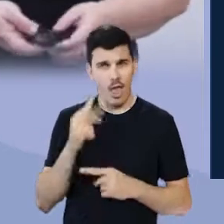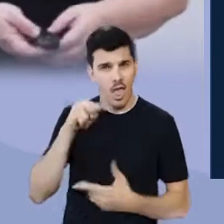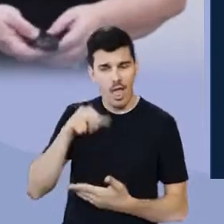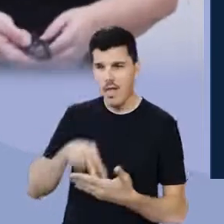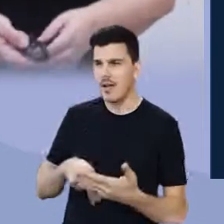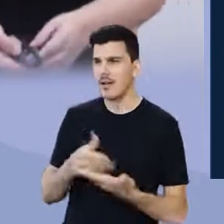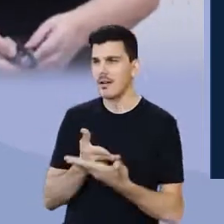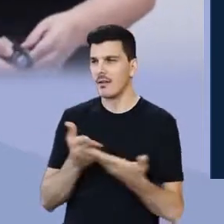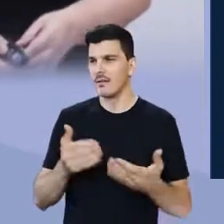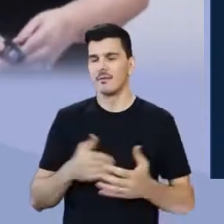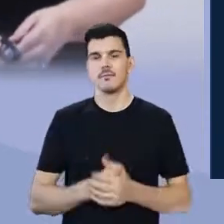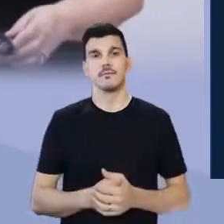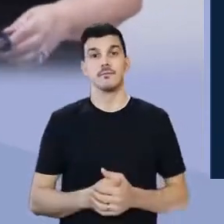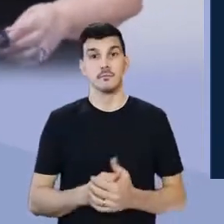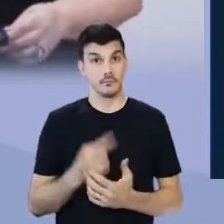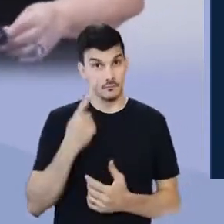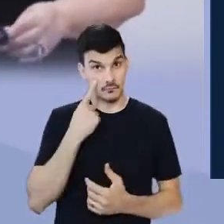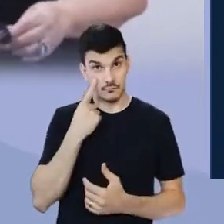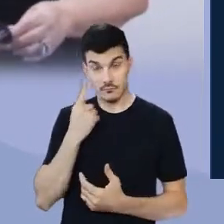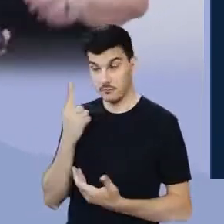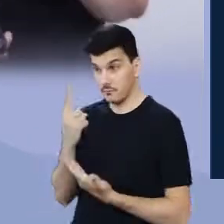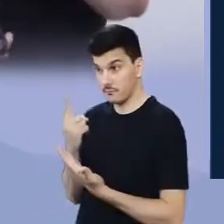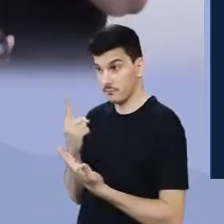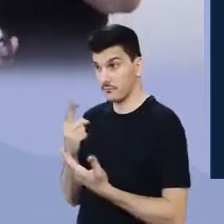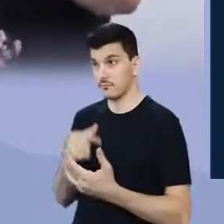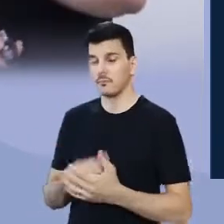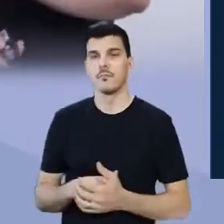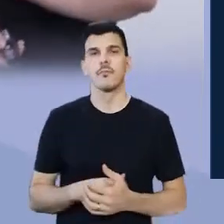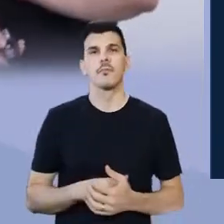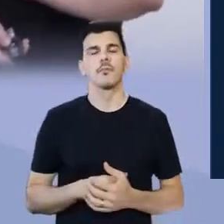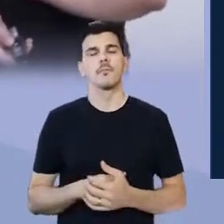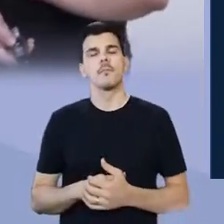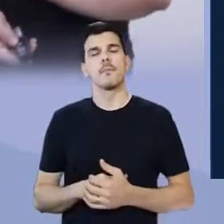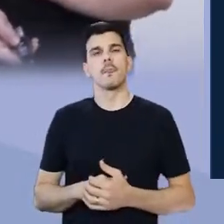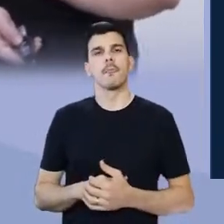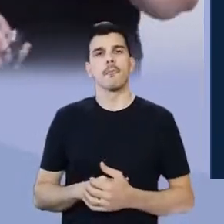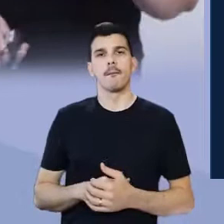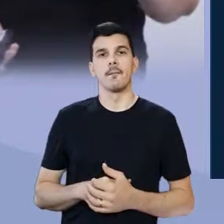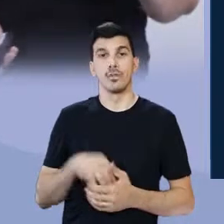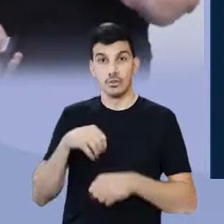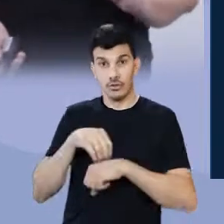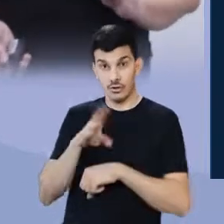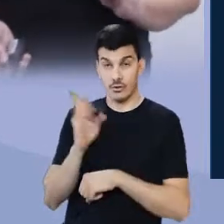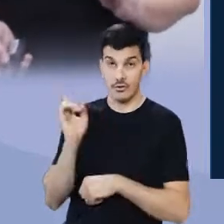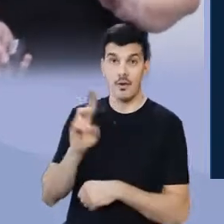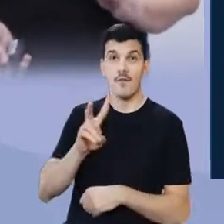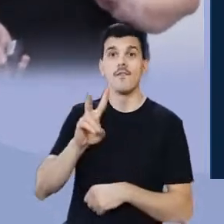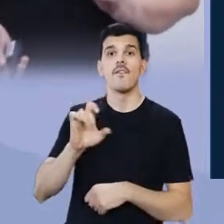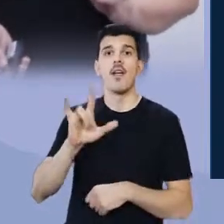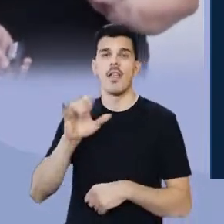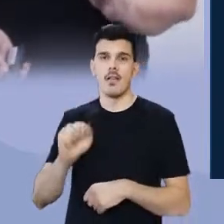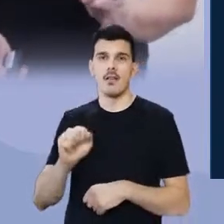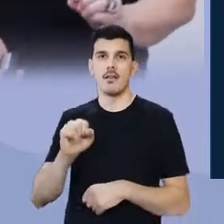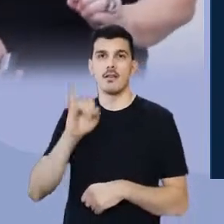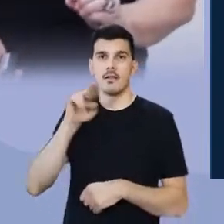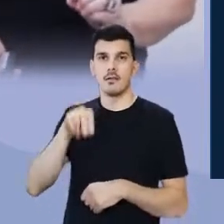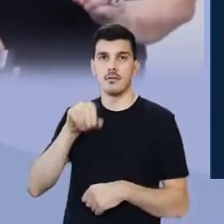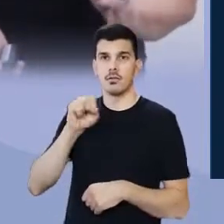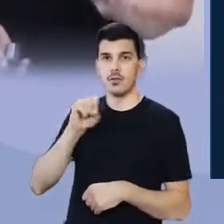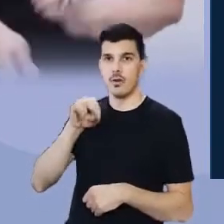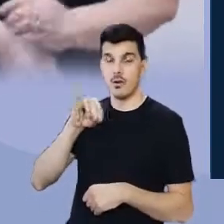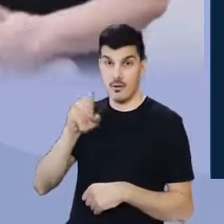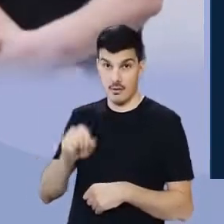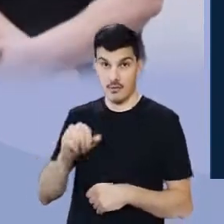o trabalho dele. Observe. Mini-conto. A velha insônia tossiu